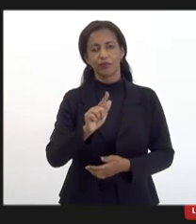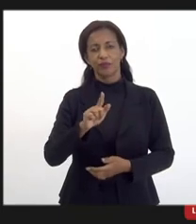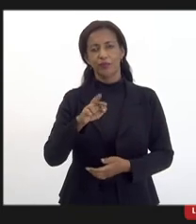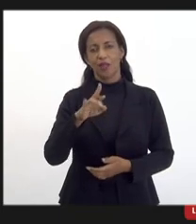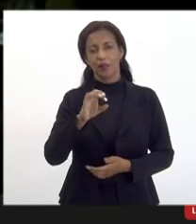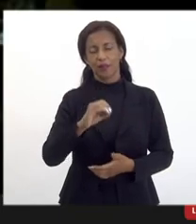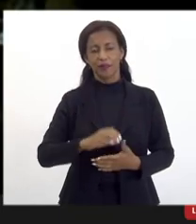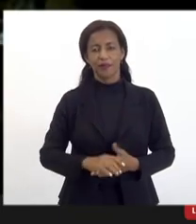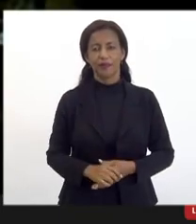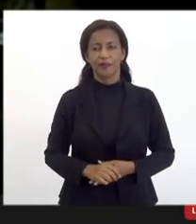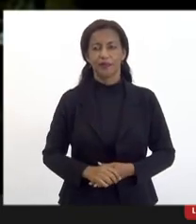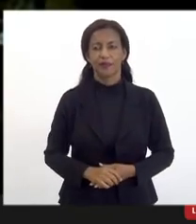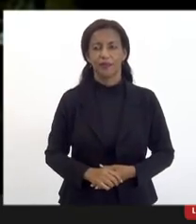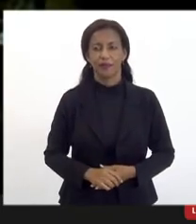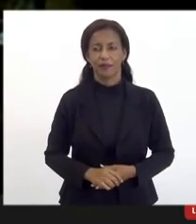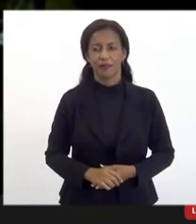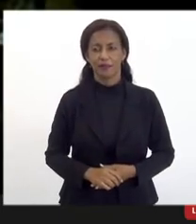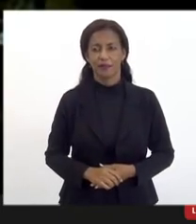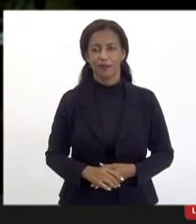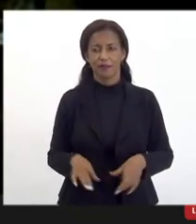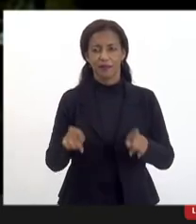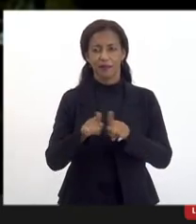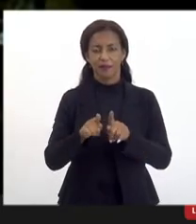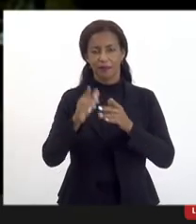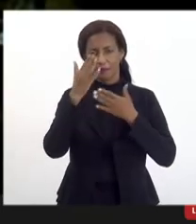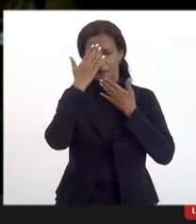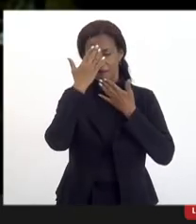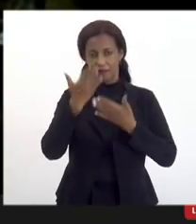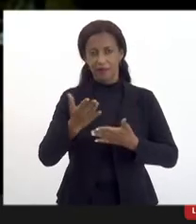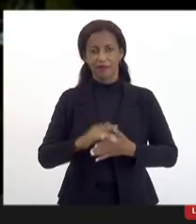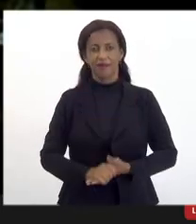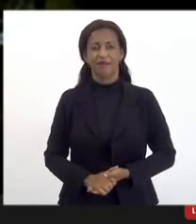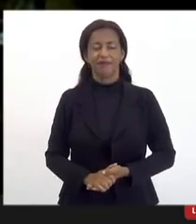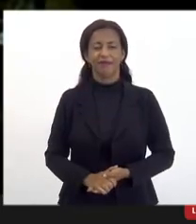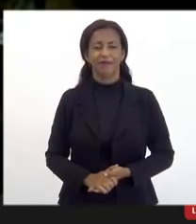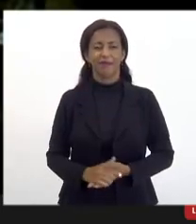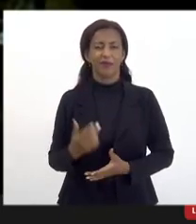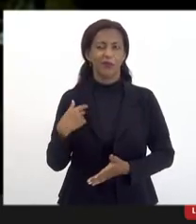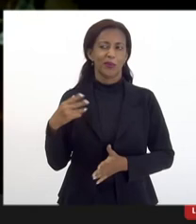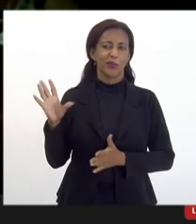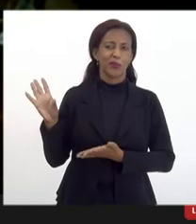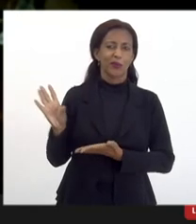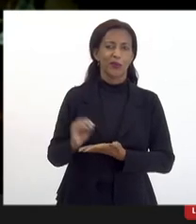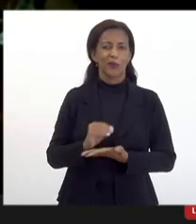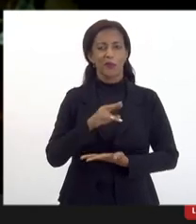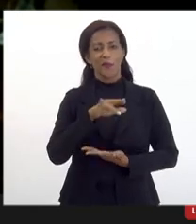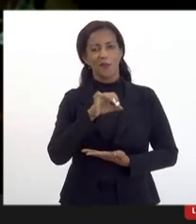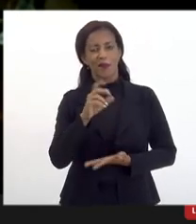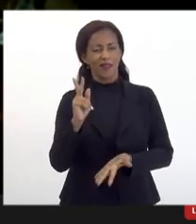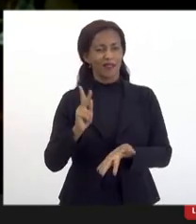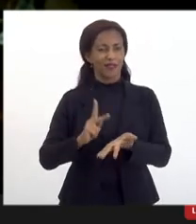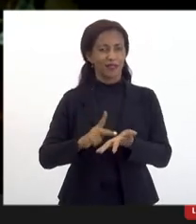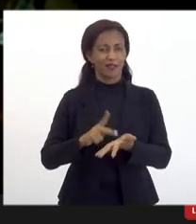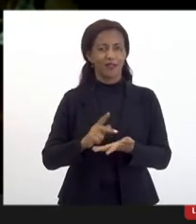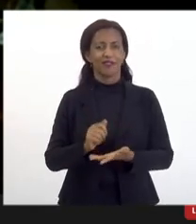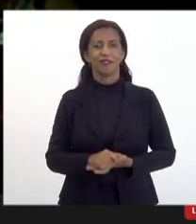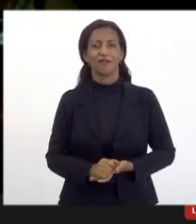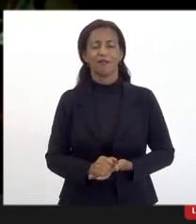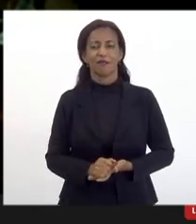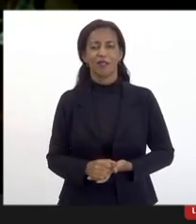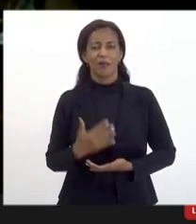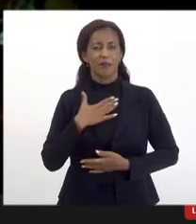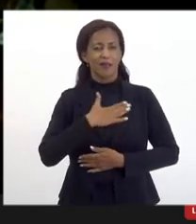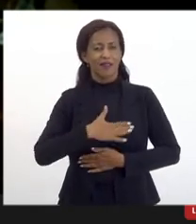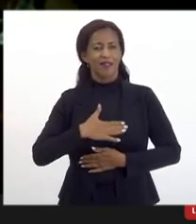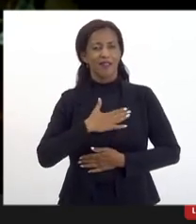Machado eu também agradeço aqui eu faço minhas palavras do Márcio que realmente é muito